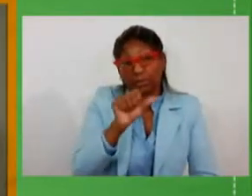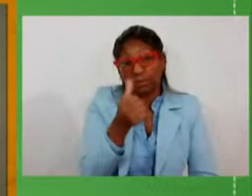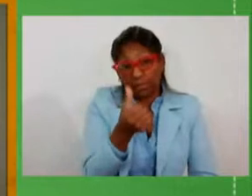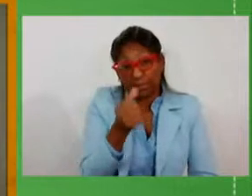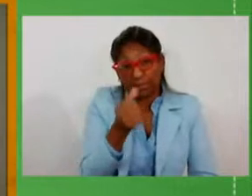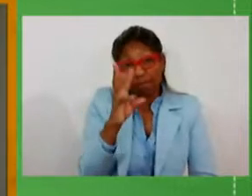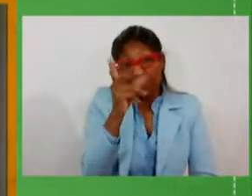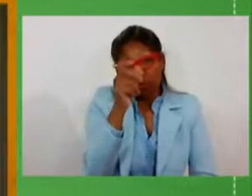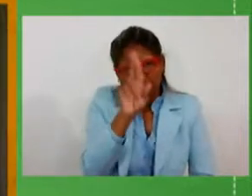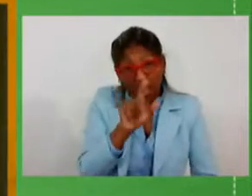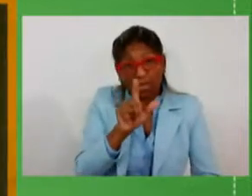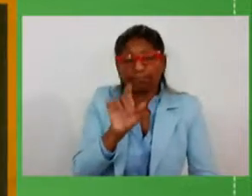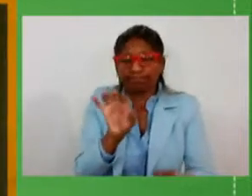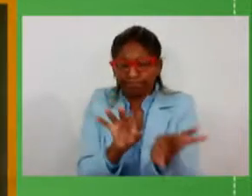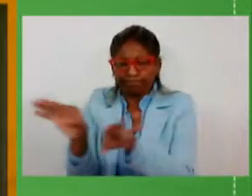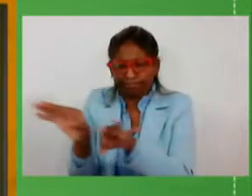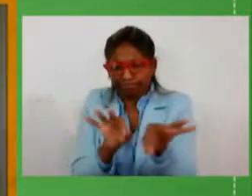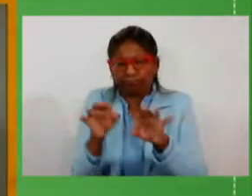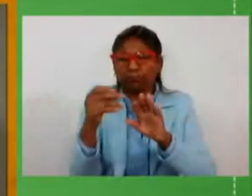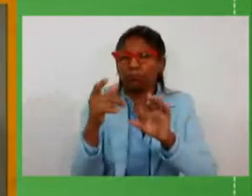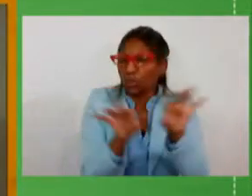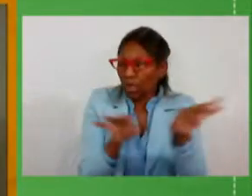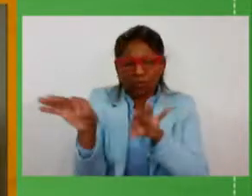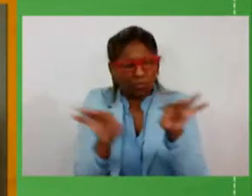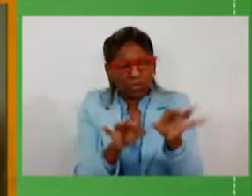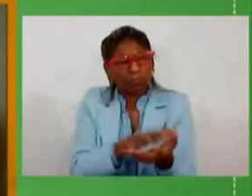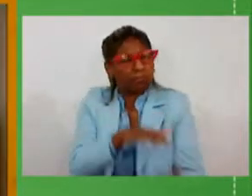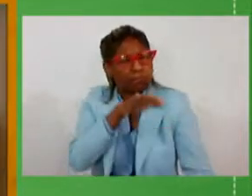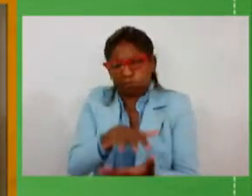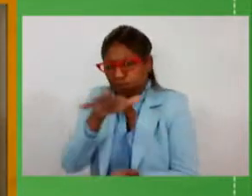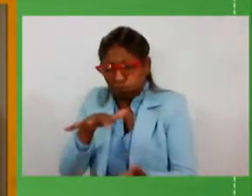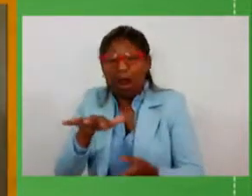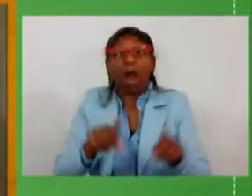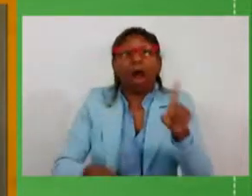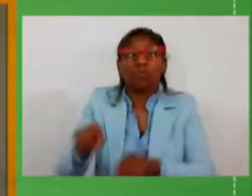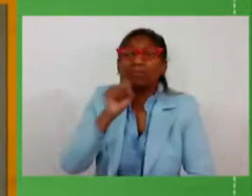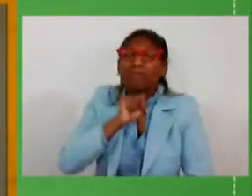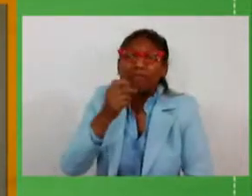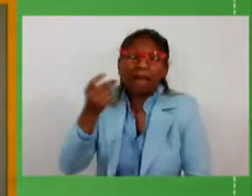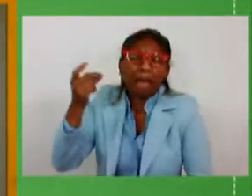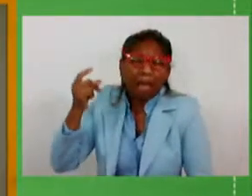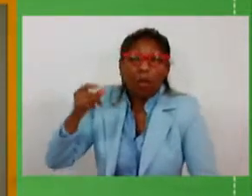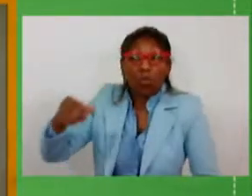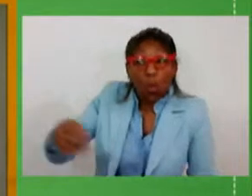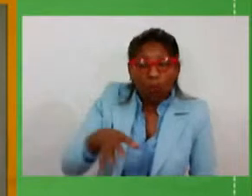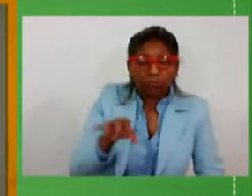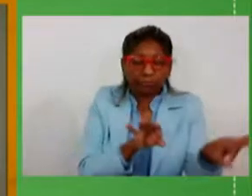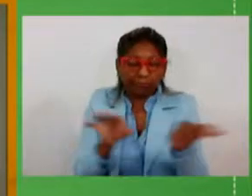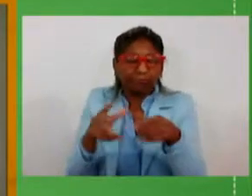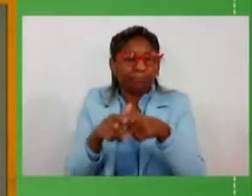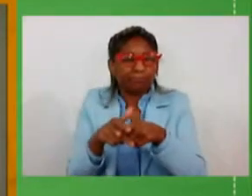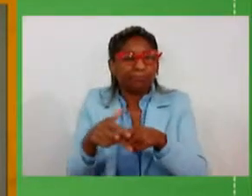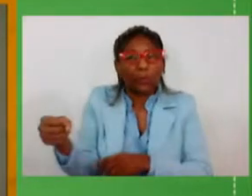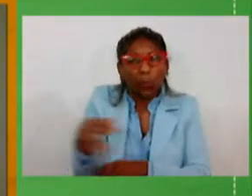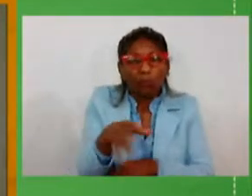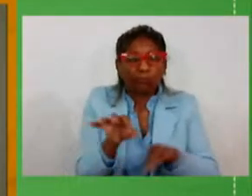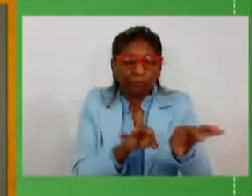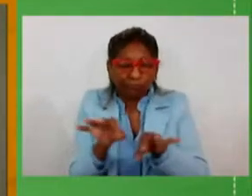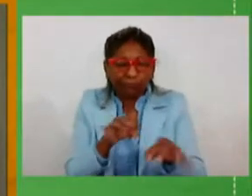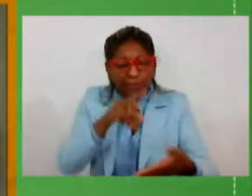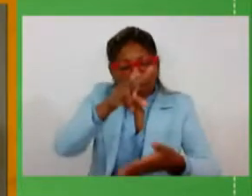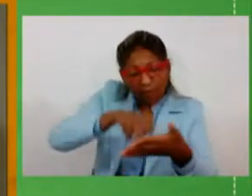reais para deixar uma série de projetos, ou que estão desatualizados, ou que precisam ser refeitos